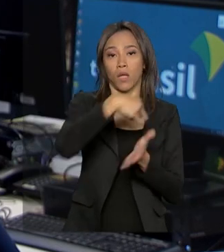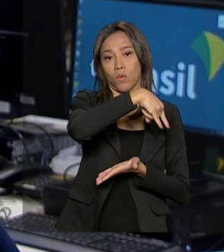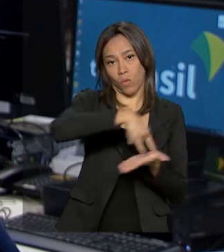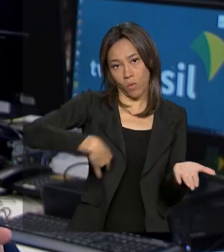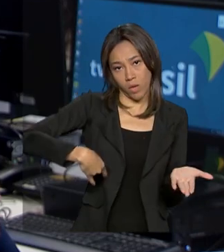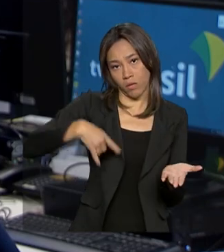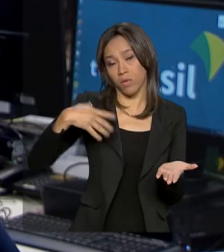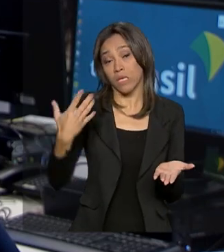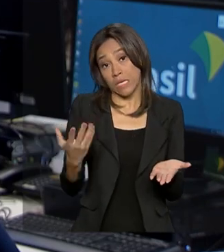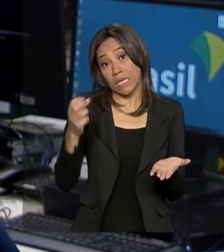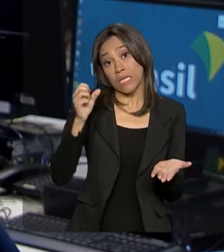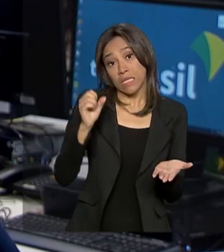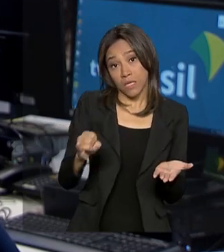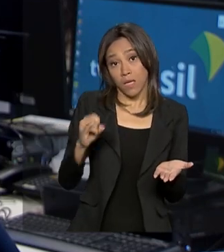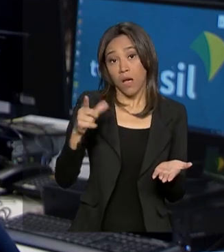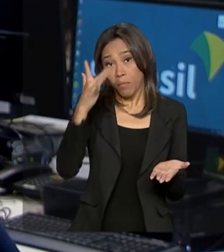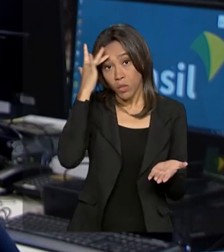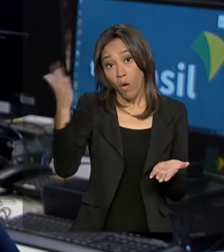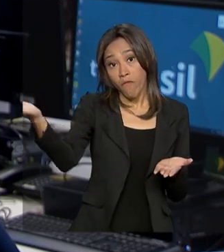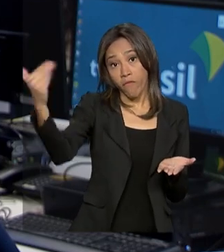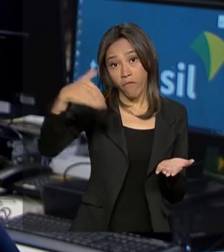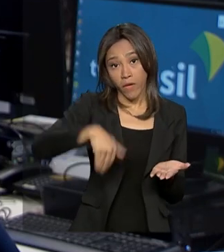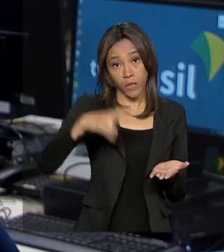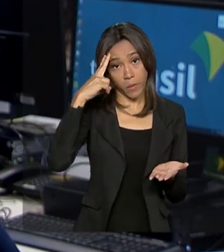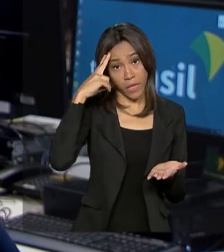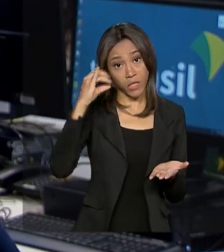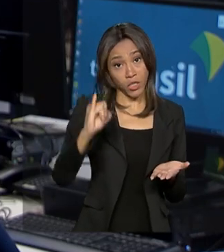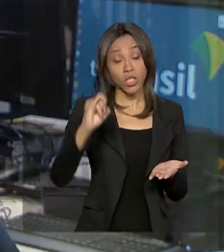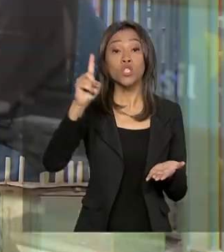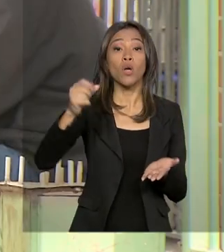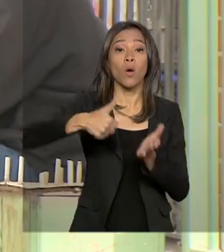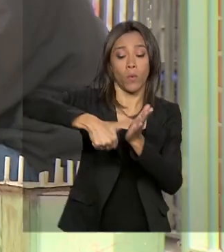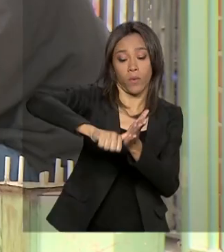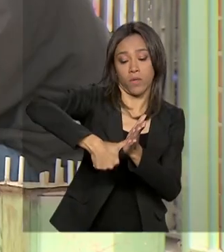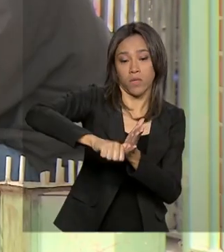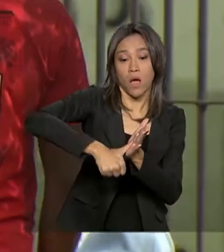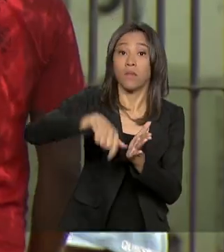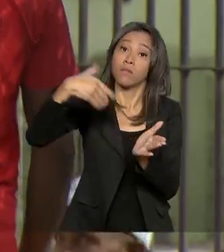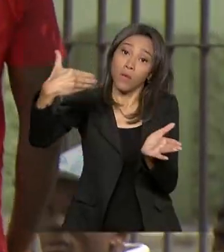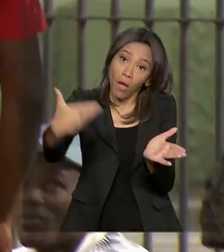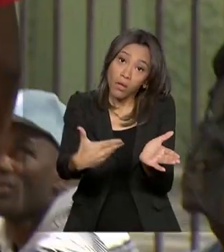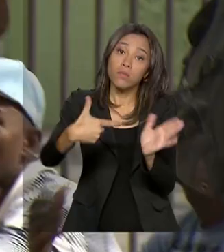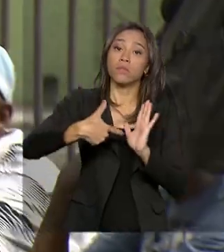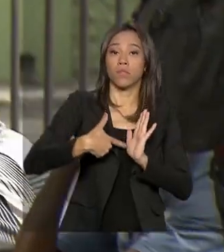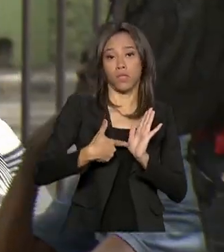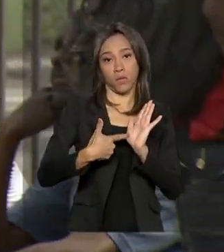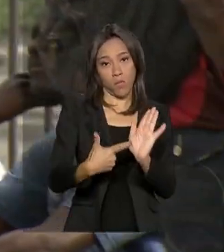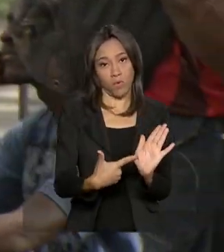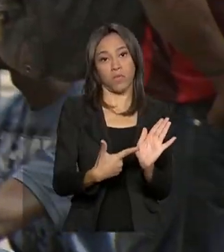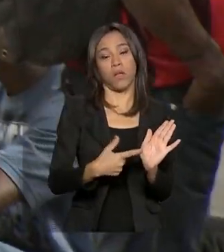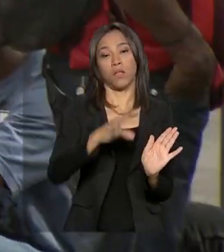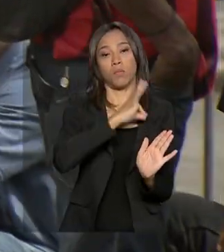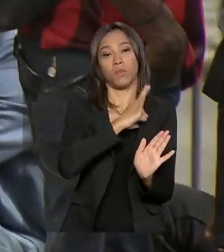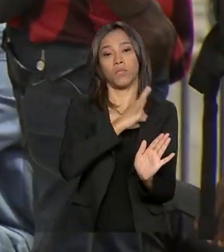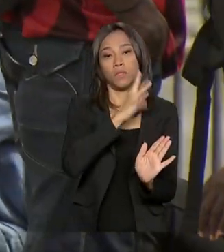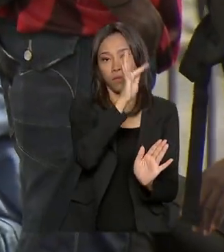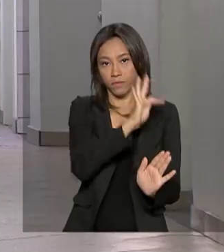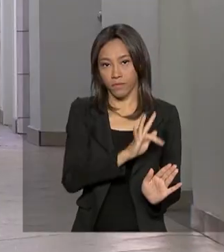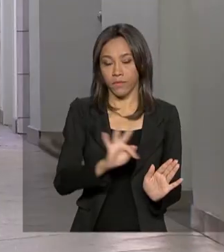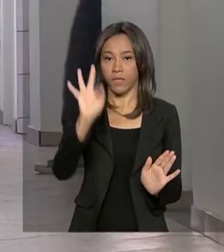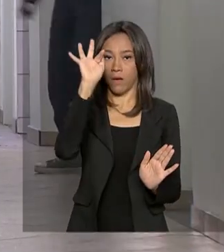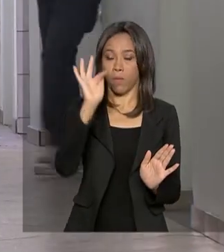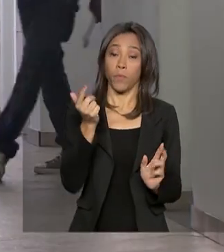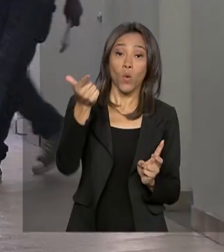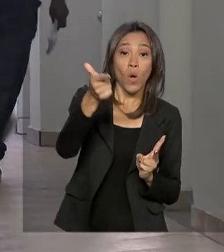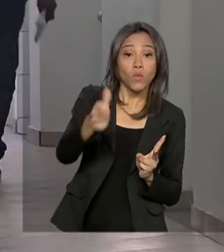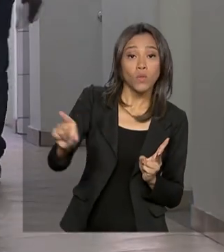Ou seja, se a pessoa veio do Haiti só com a carteira de identidade, é isso que ela vai ter que apresentar na Polícia Federal. Os